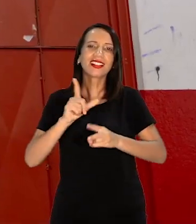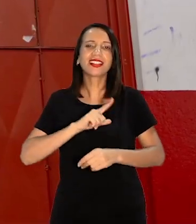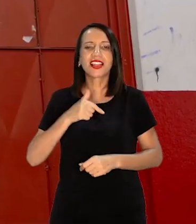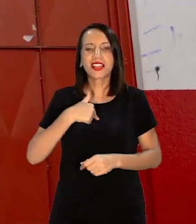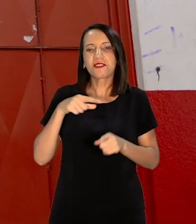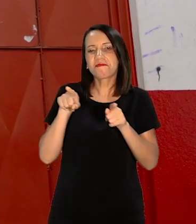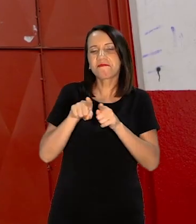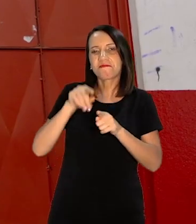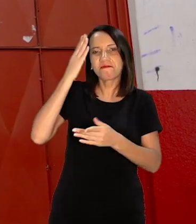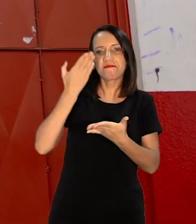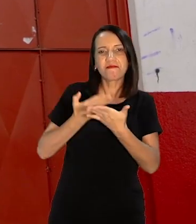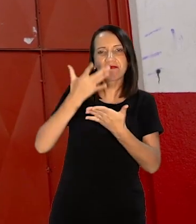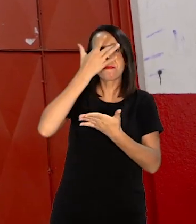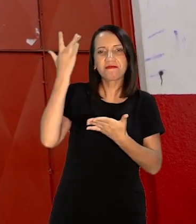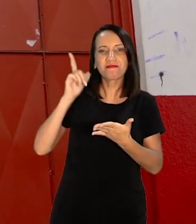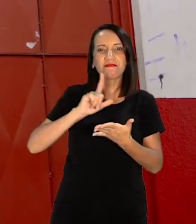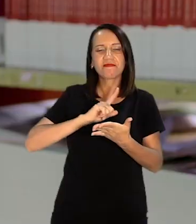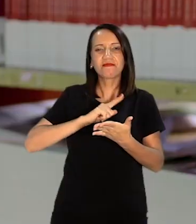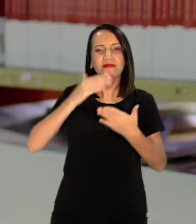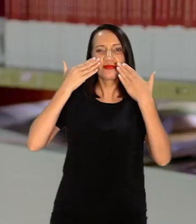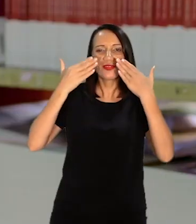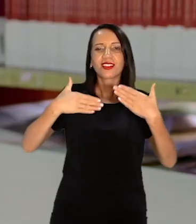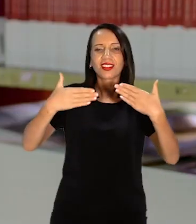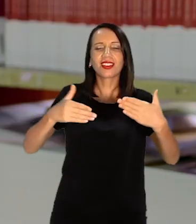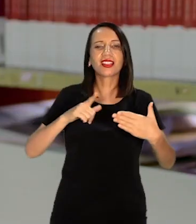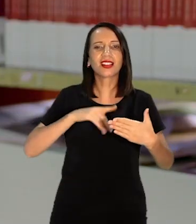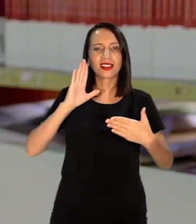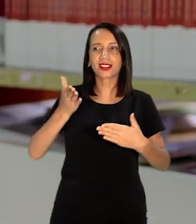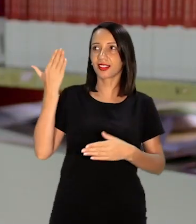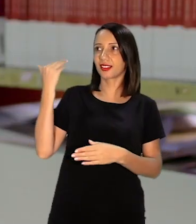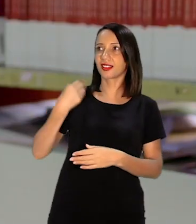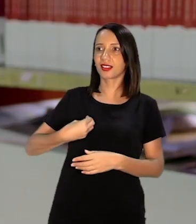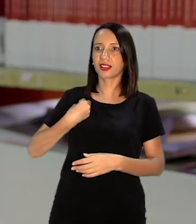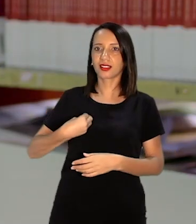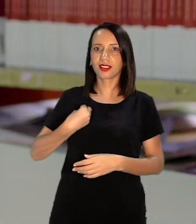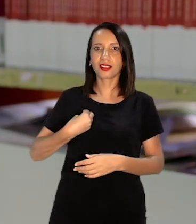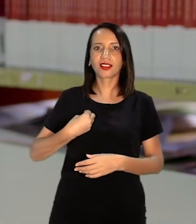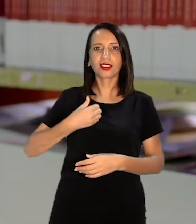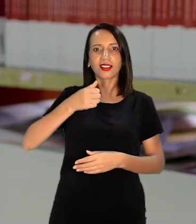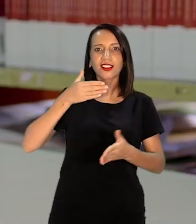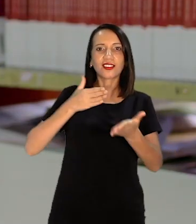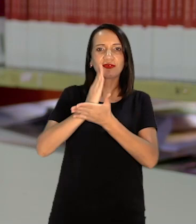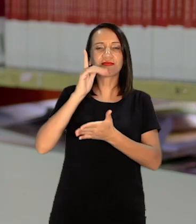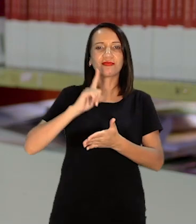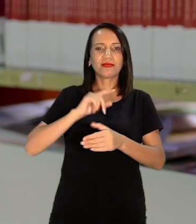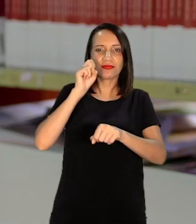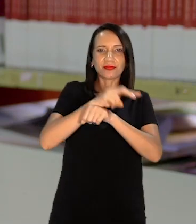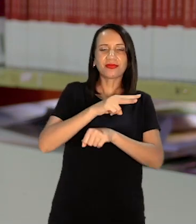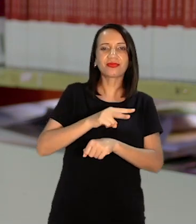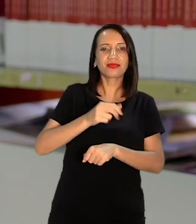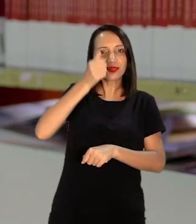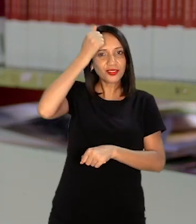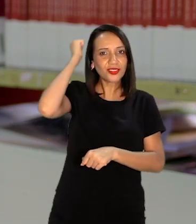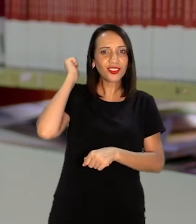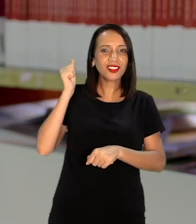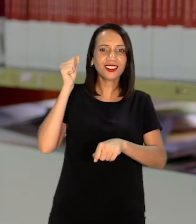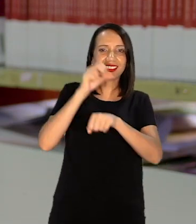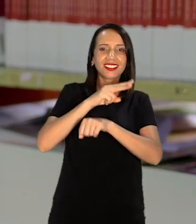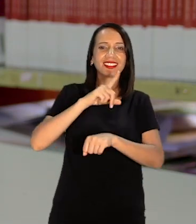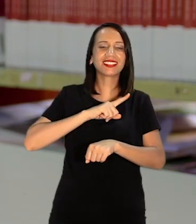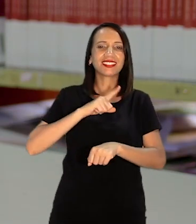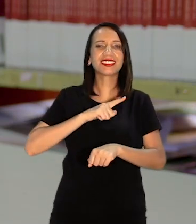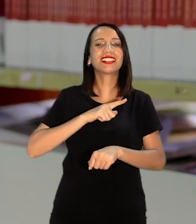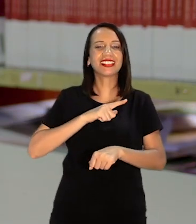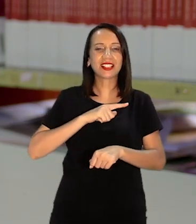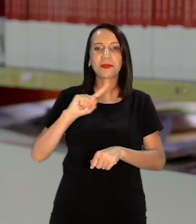também não acredito Que existem pessoas que não aprendem Se eu tivesse passado no vestibular De medicina No primeiro ano do cursinho